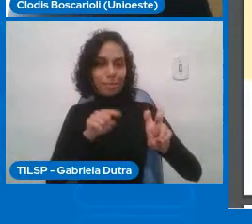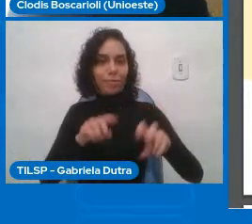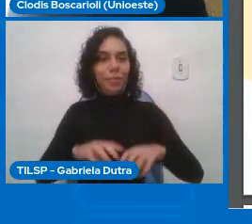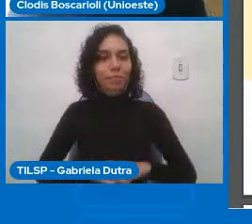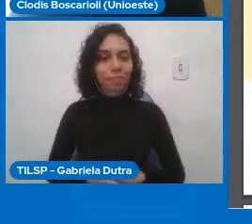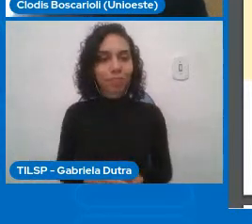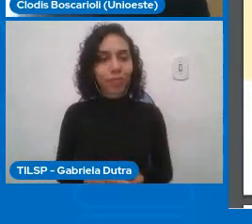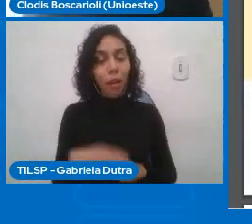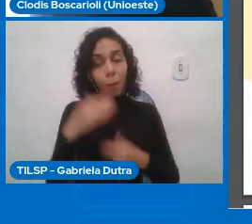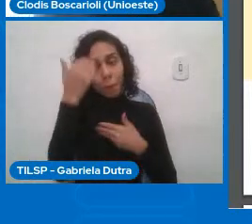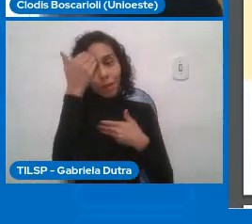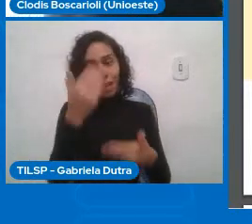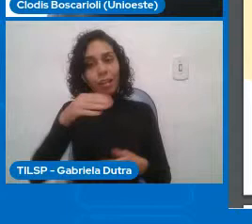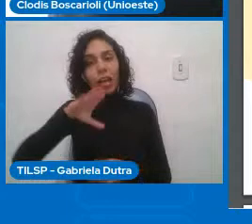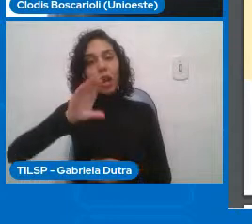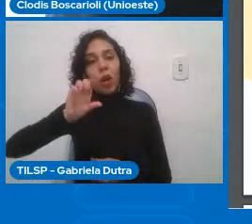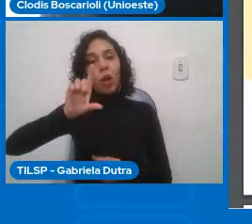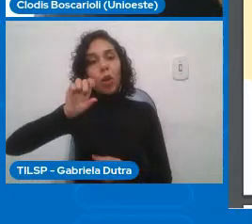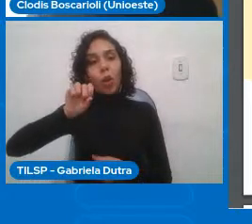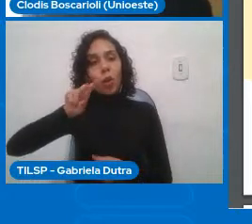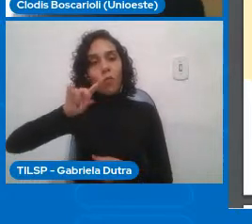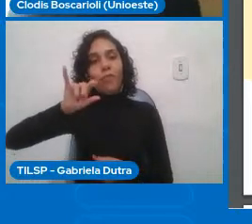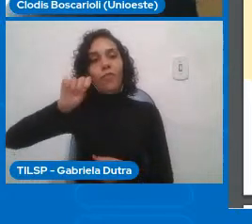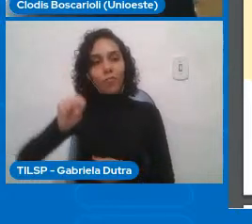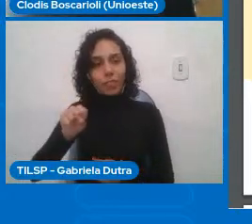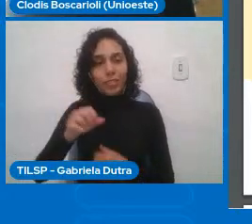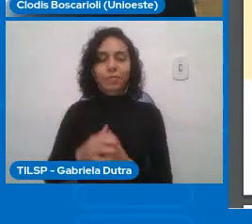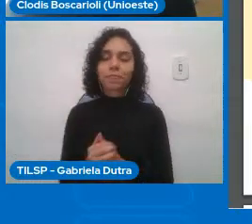Roberto pela excelente fala